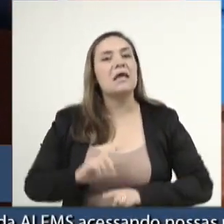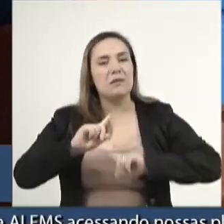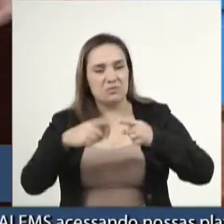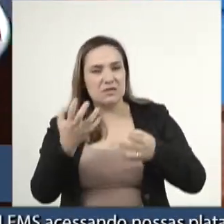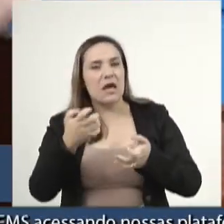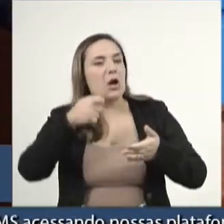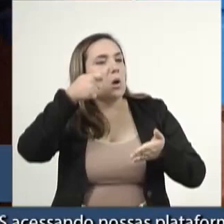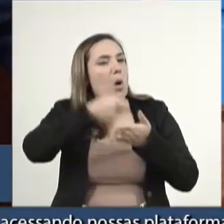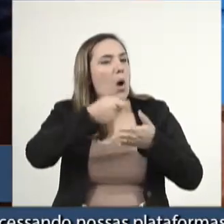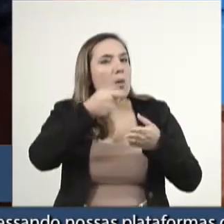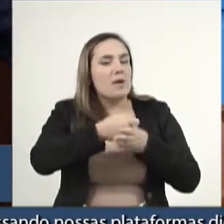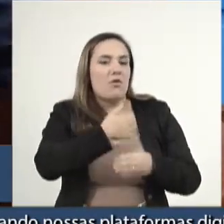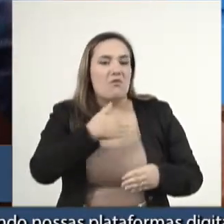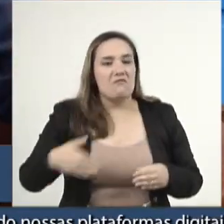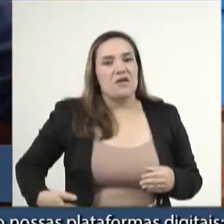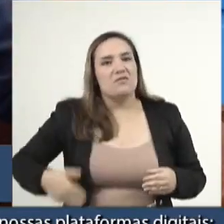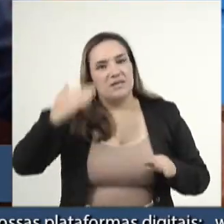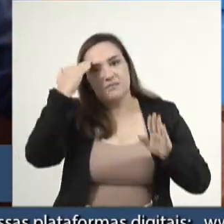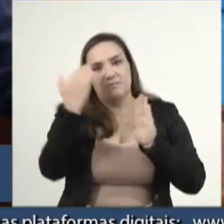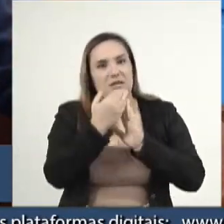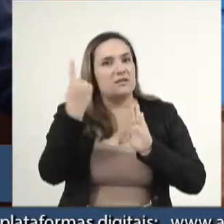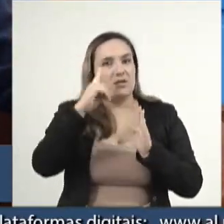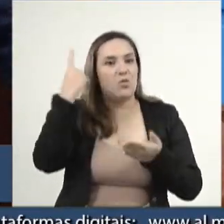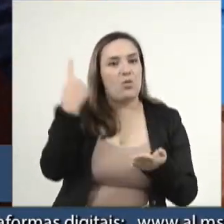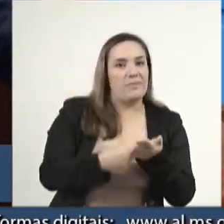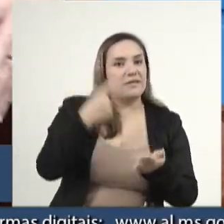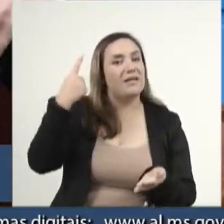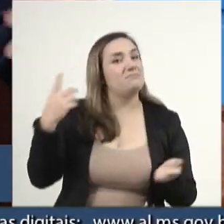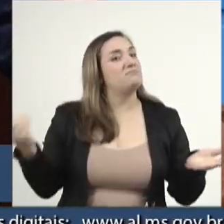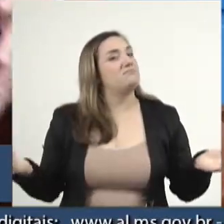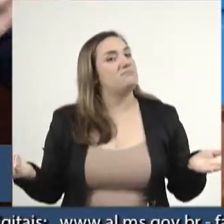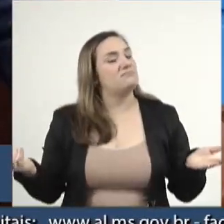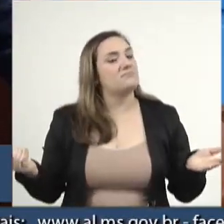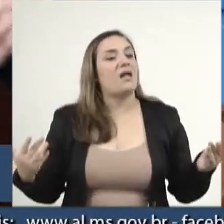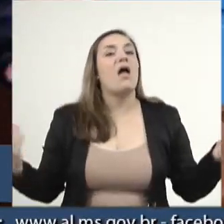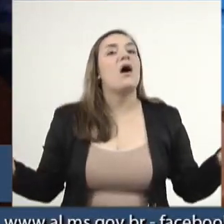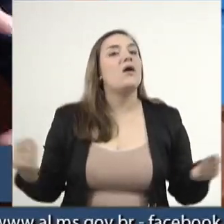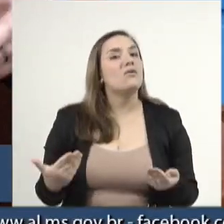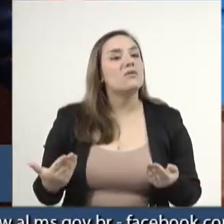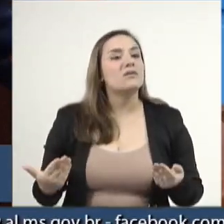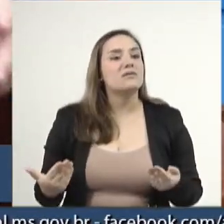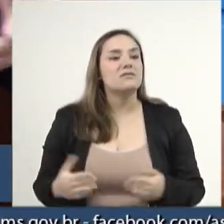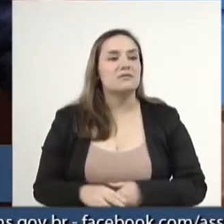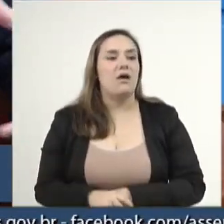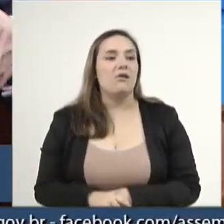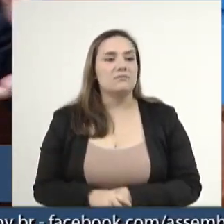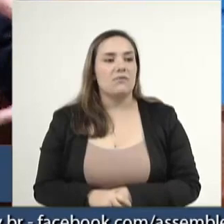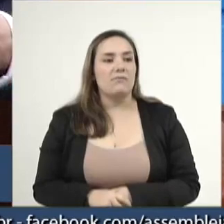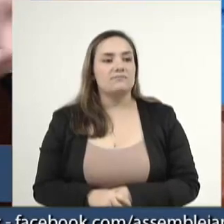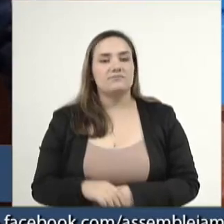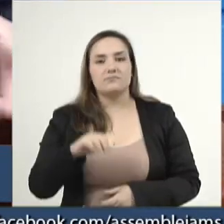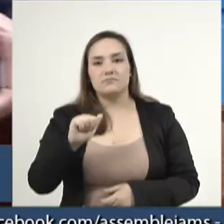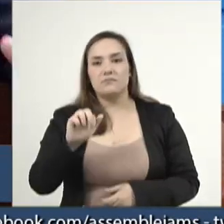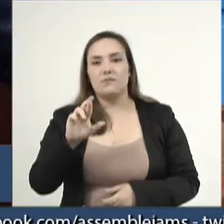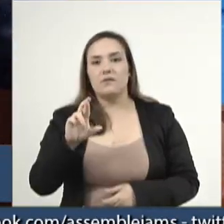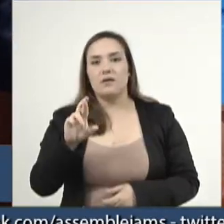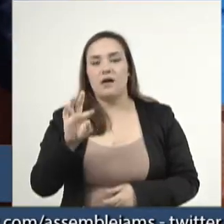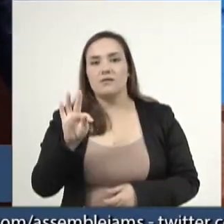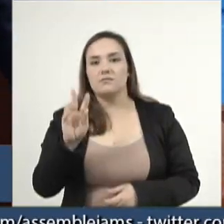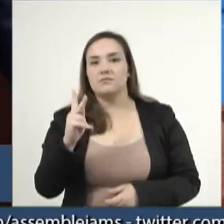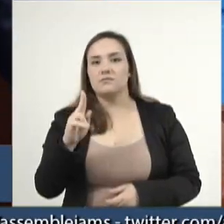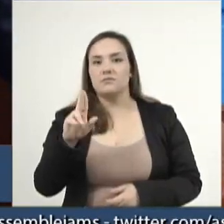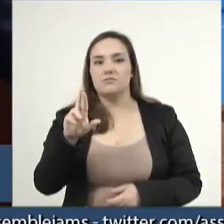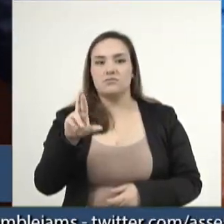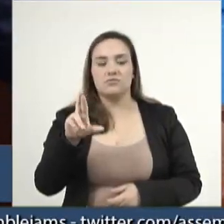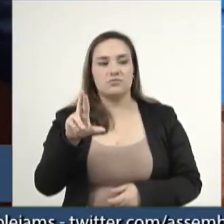governo que não cumpre acordo. Agora estão lá, né, Arthur Lira cobrando o governo, ele